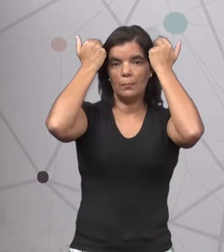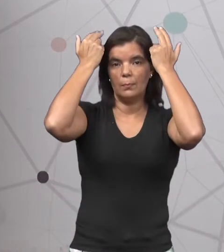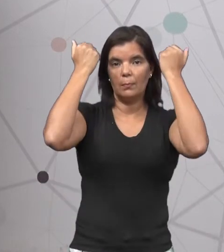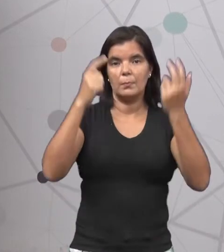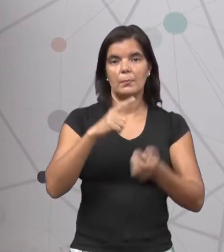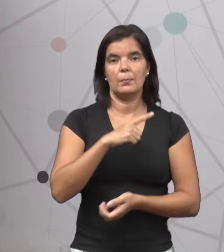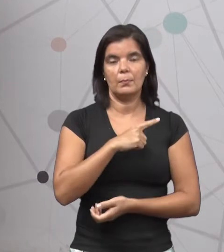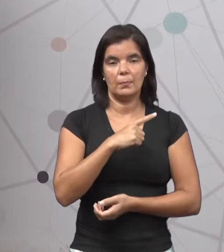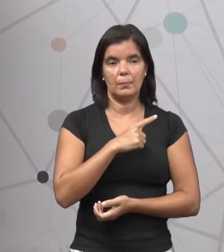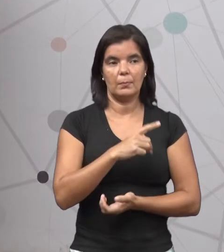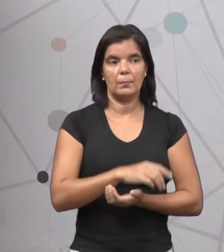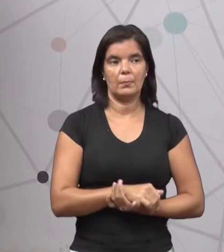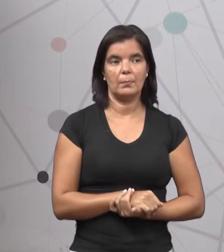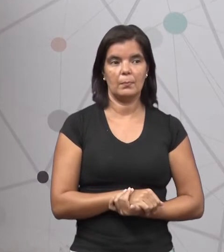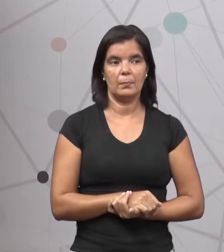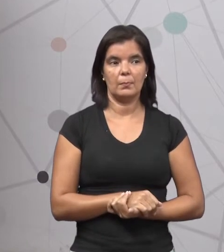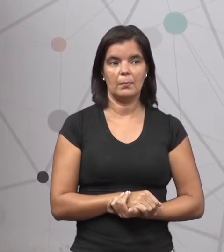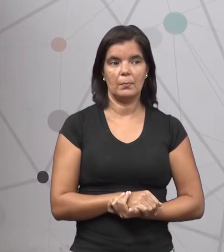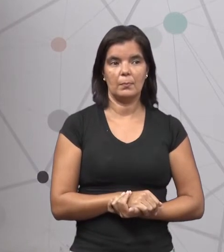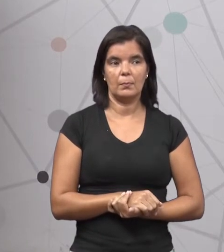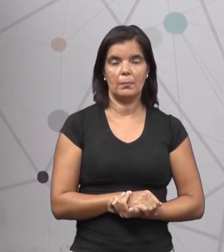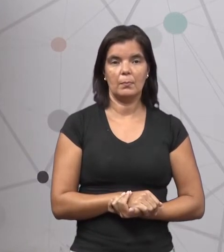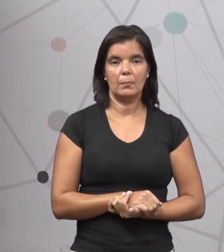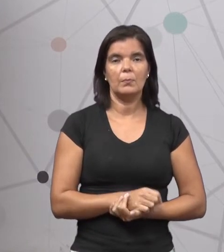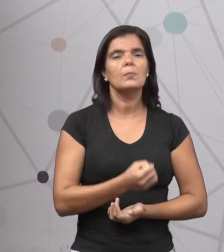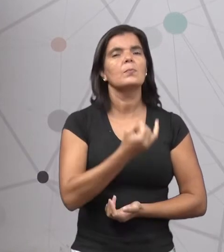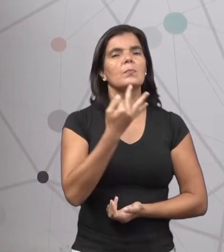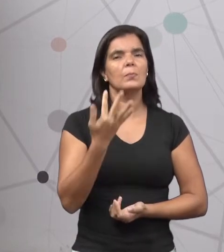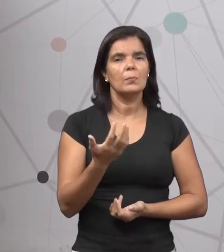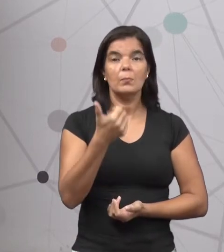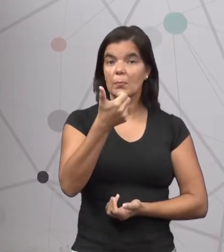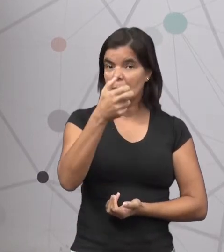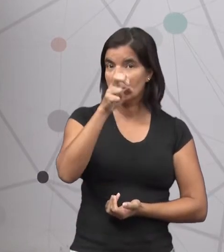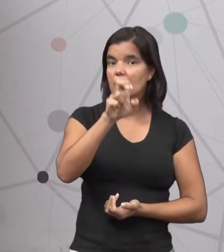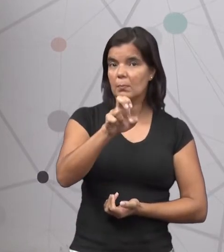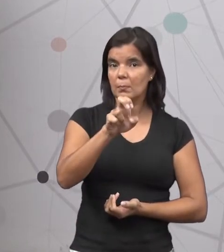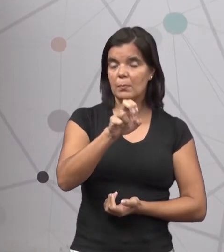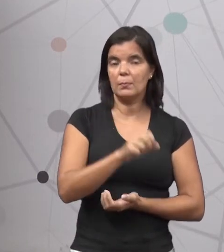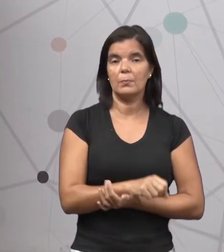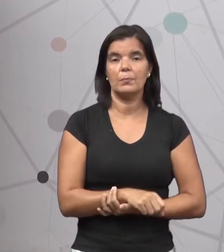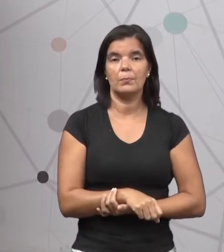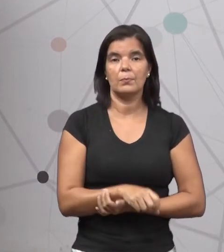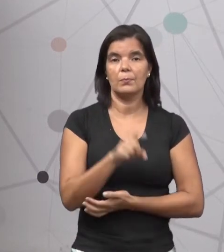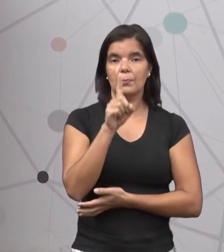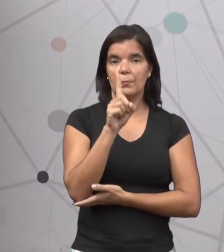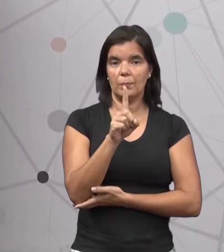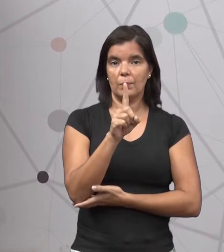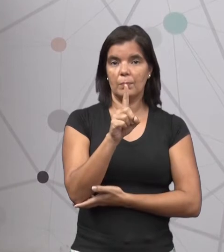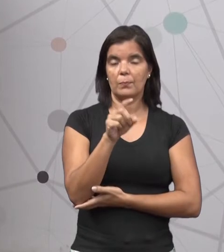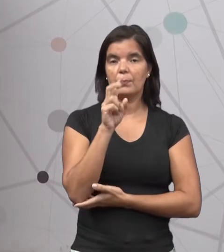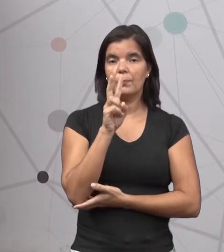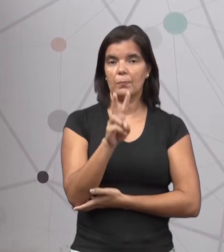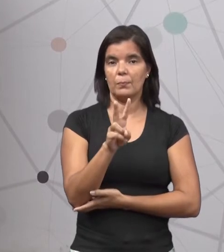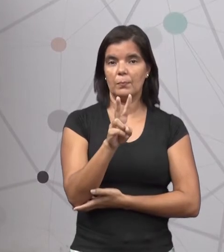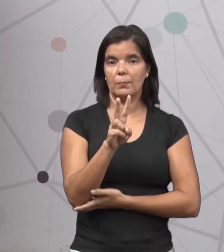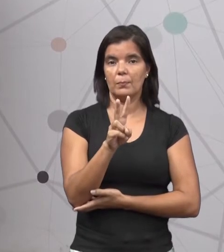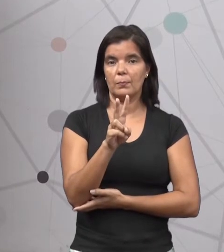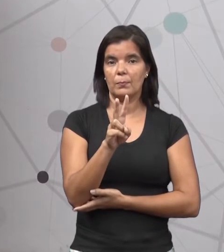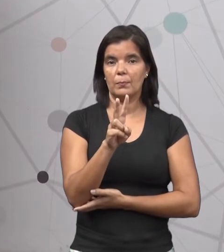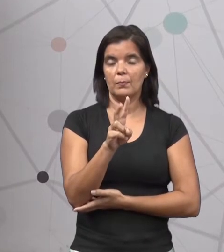Foram quantos? Quinze passos Vamos lá Um Dois